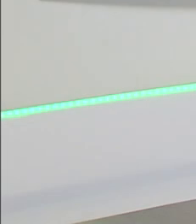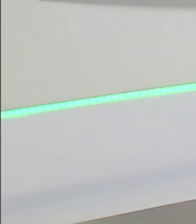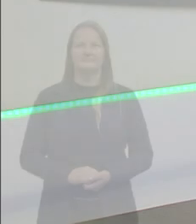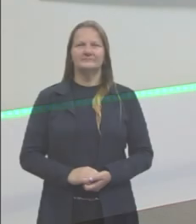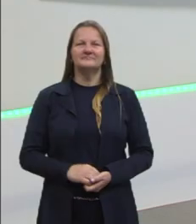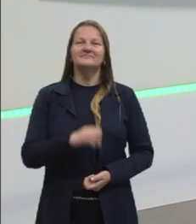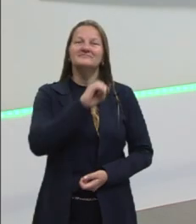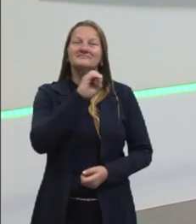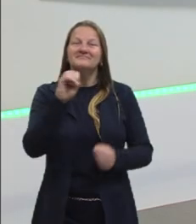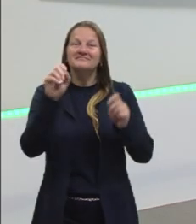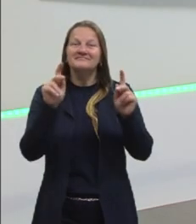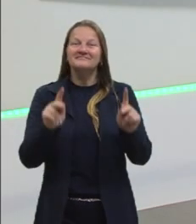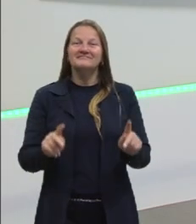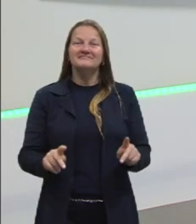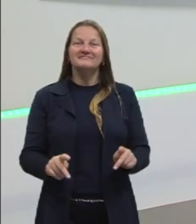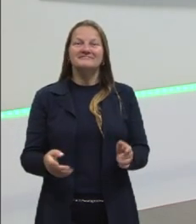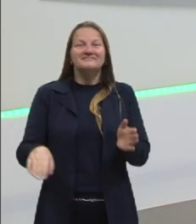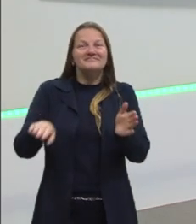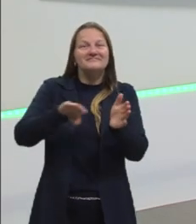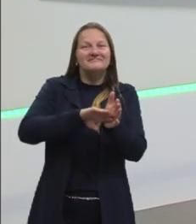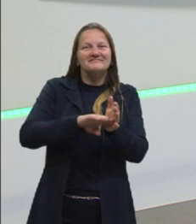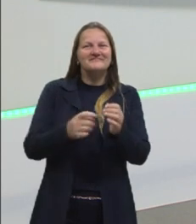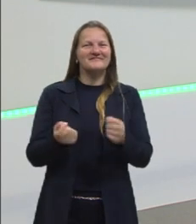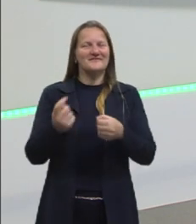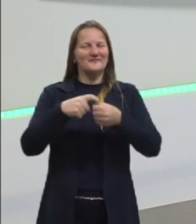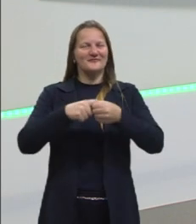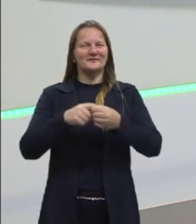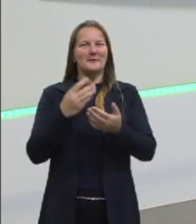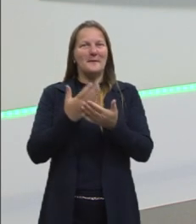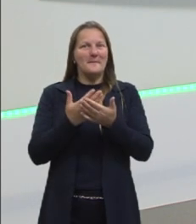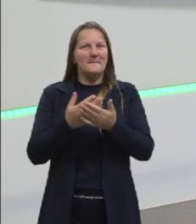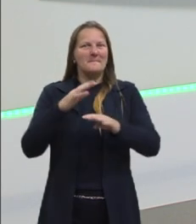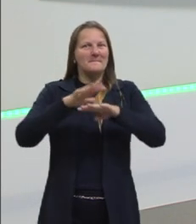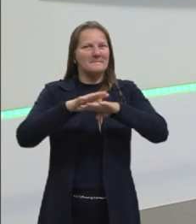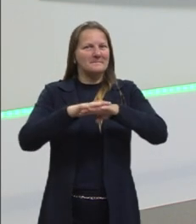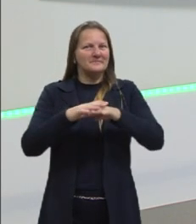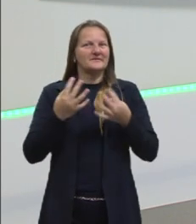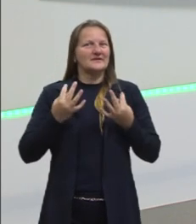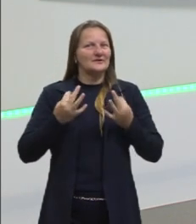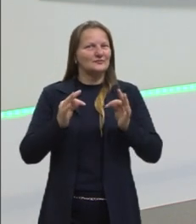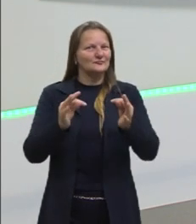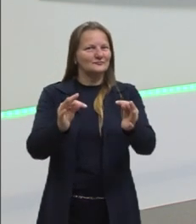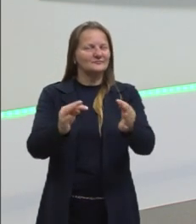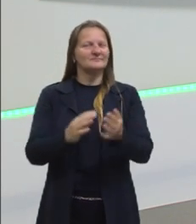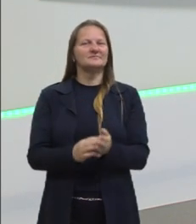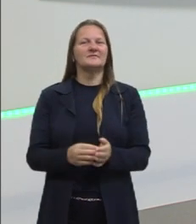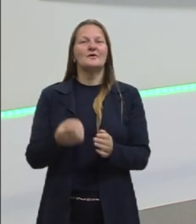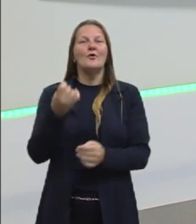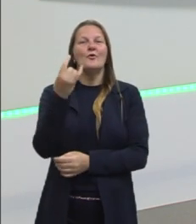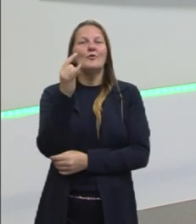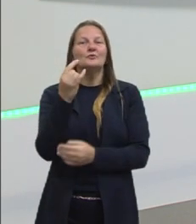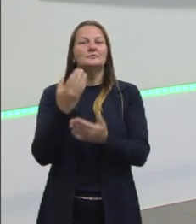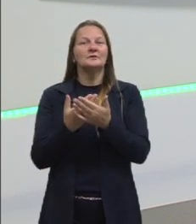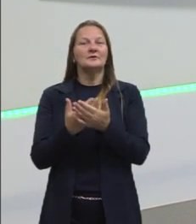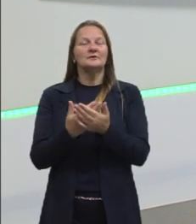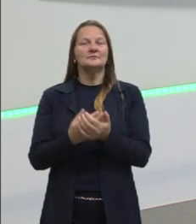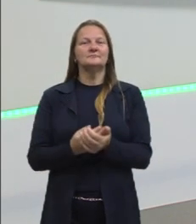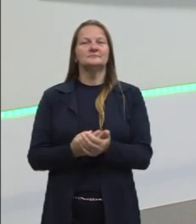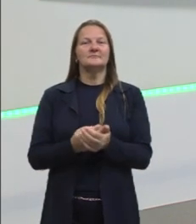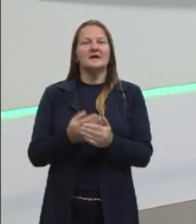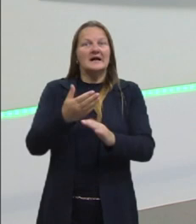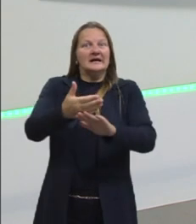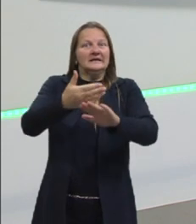E aí, pessoas, estamos de volta para mais uma aula de matemática. Essa é a última aula de matemática